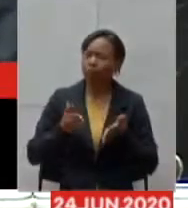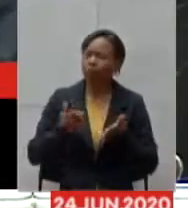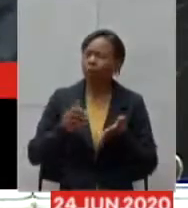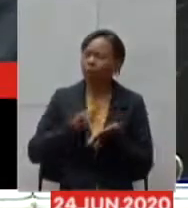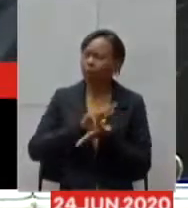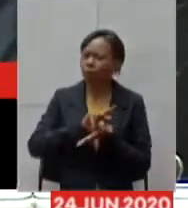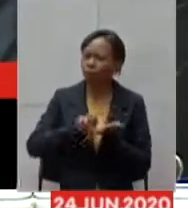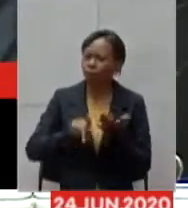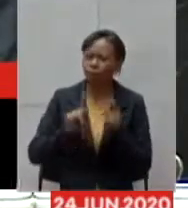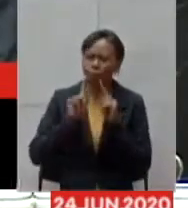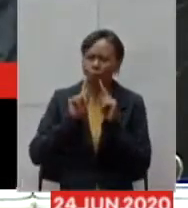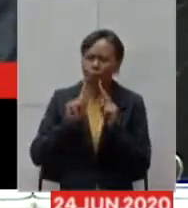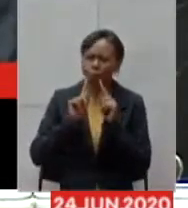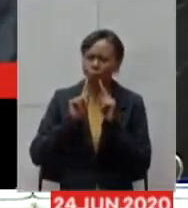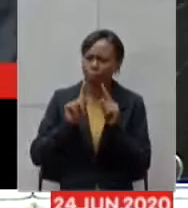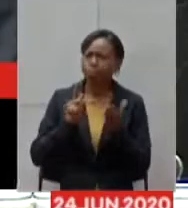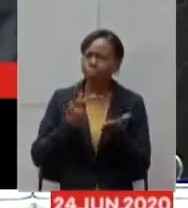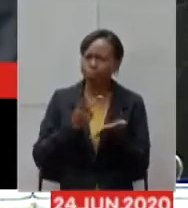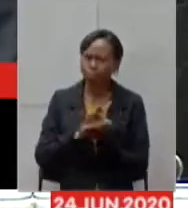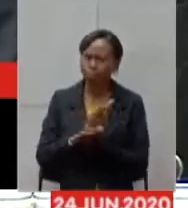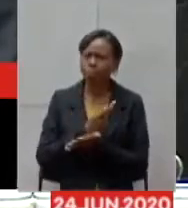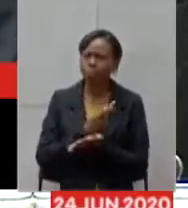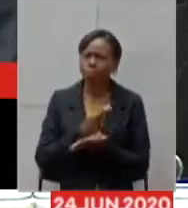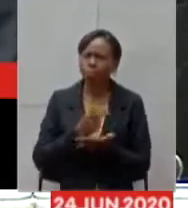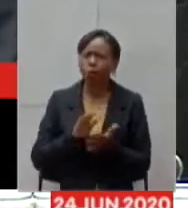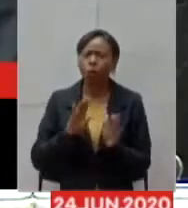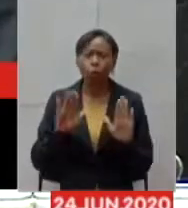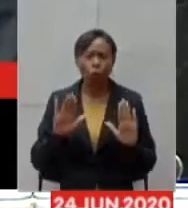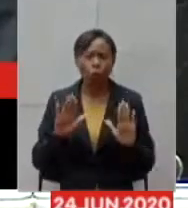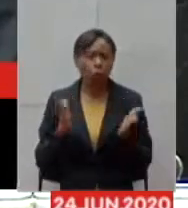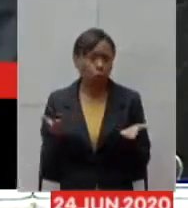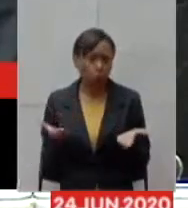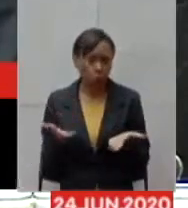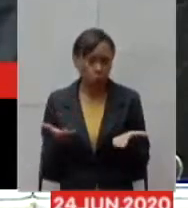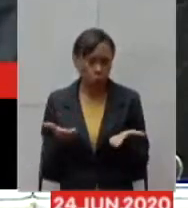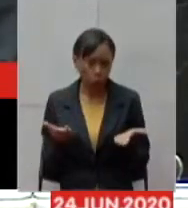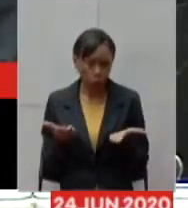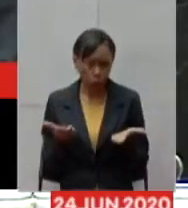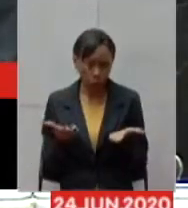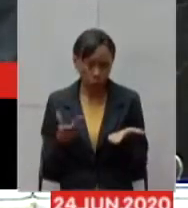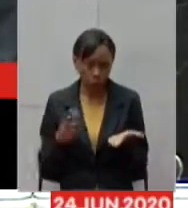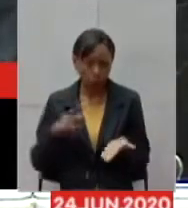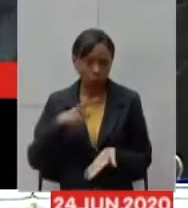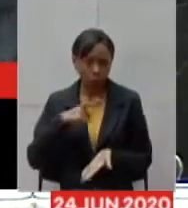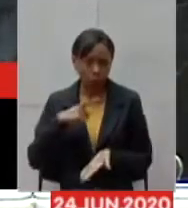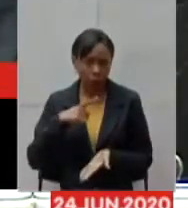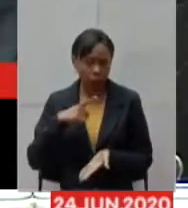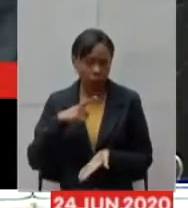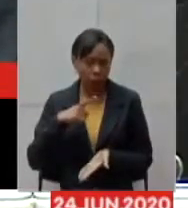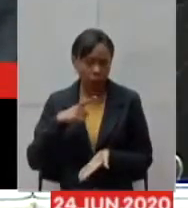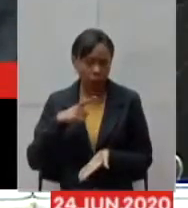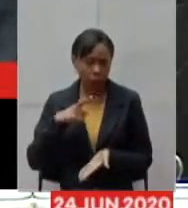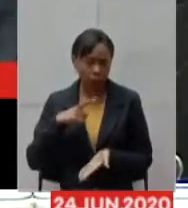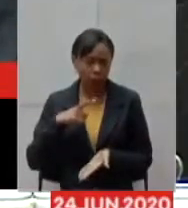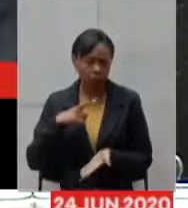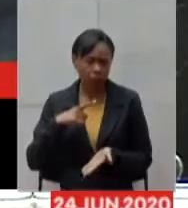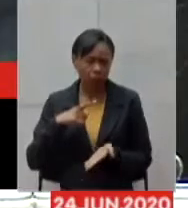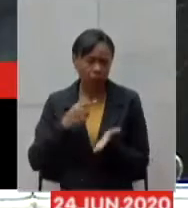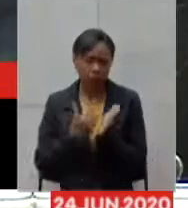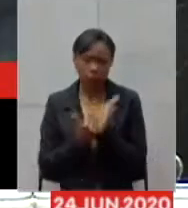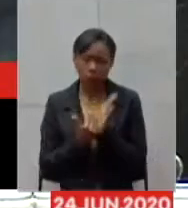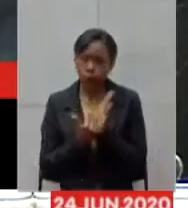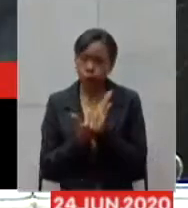ou seja a gente tem hoje um crescimento que é um crescimento que de forma nenhuma nós tivemos